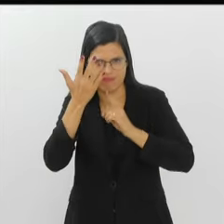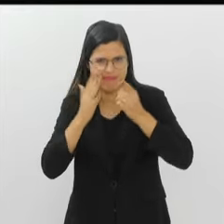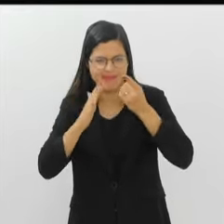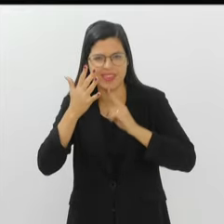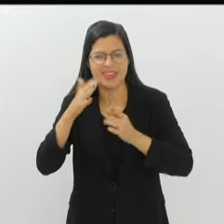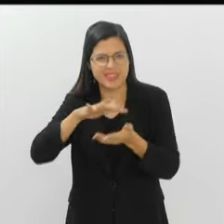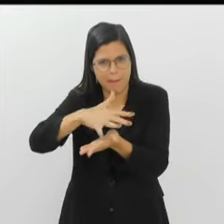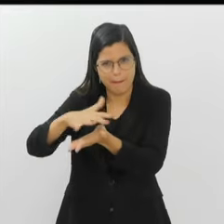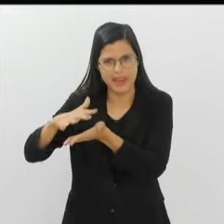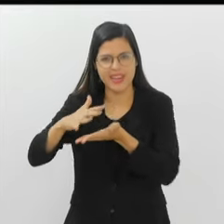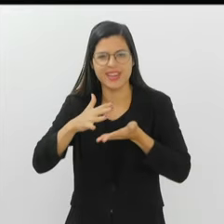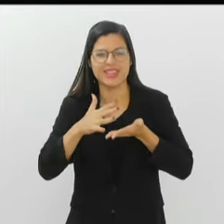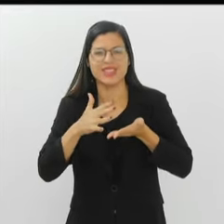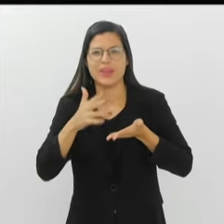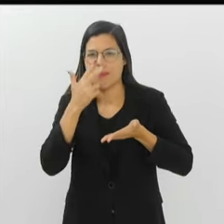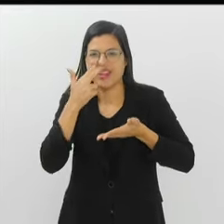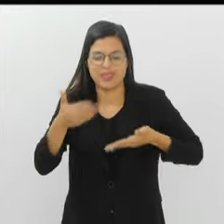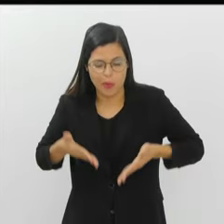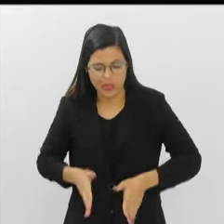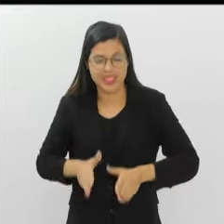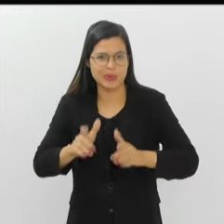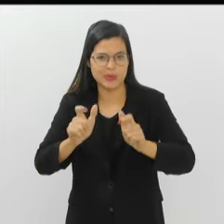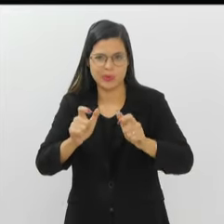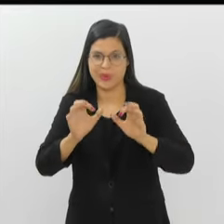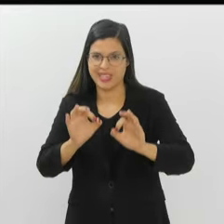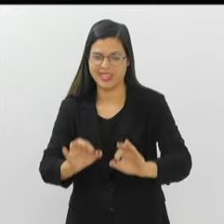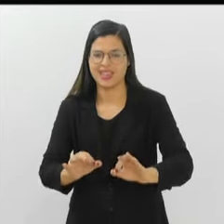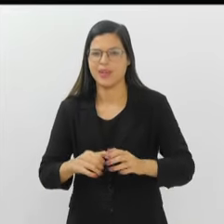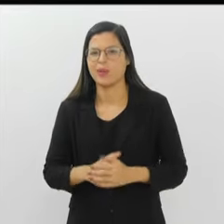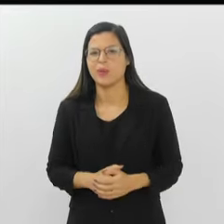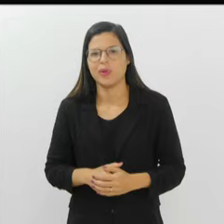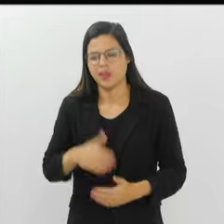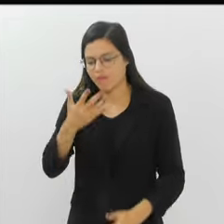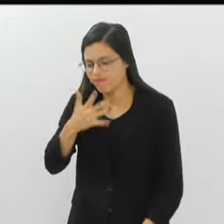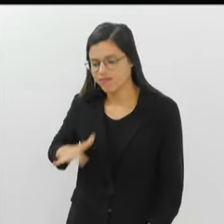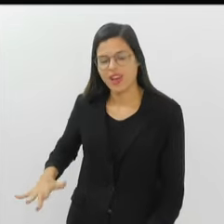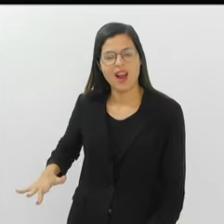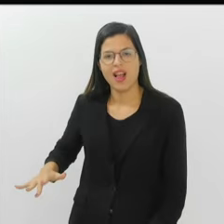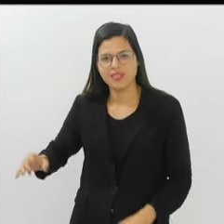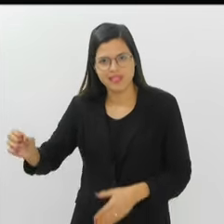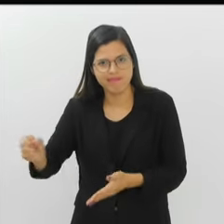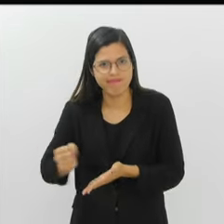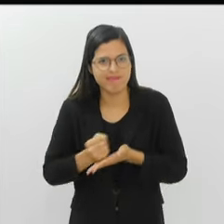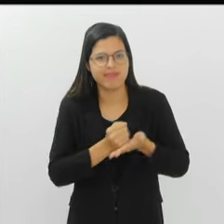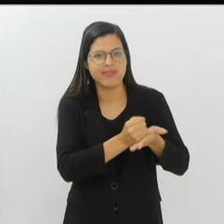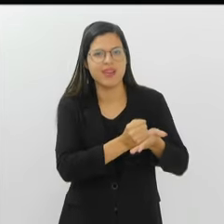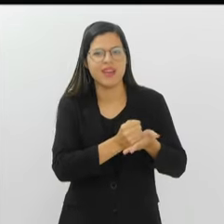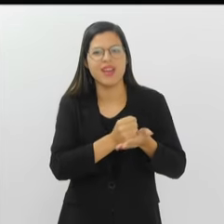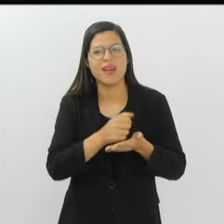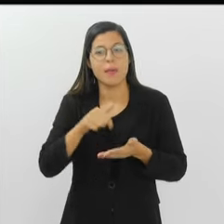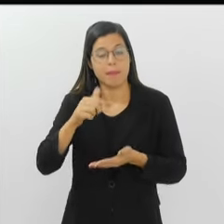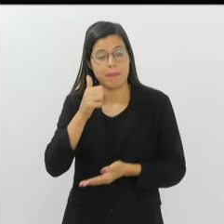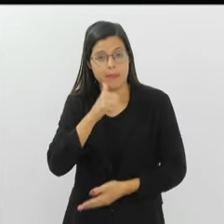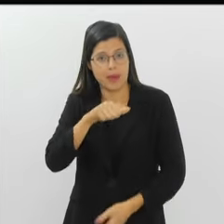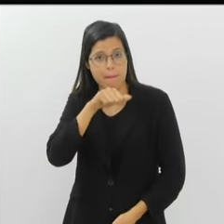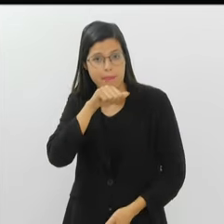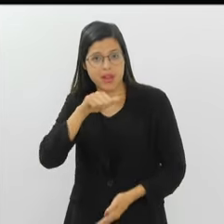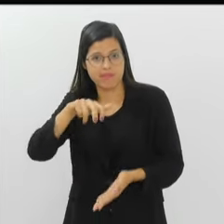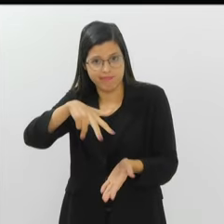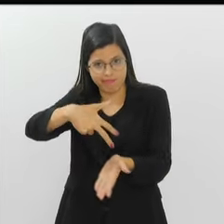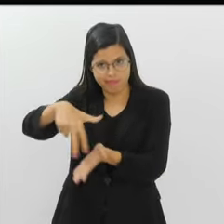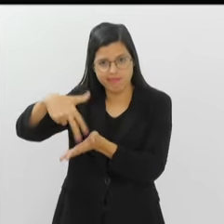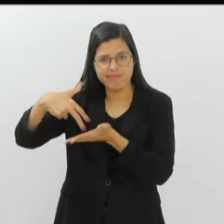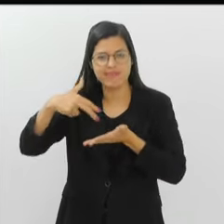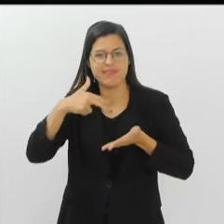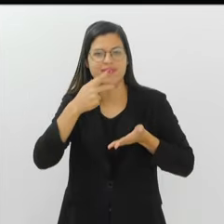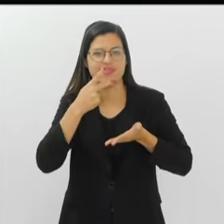pessoa que nasceu na hora certa e no lugar certo. E desde muito pequeno, levado pela minha mãe, minha mãe foi passista, naquela época se falava até cabrocha da